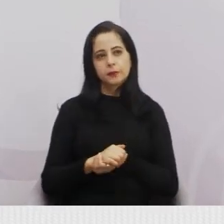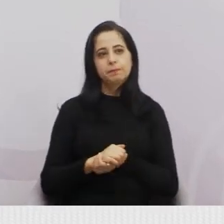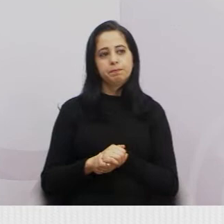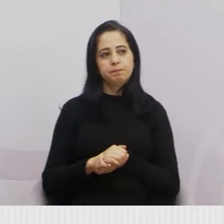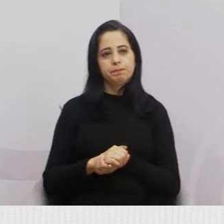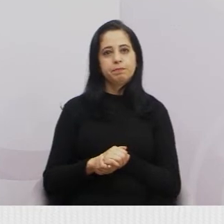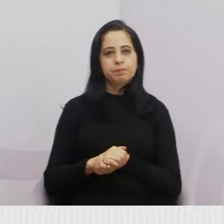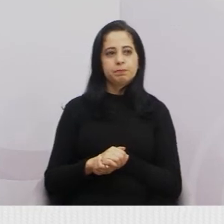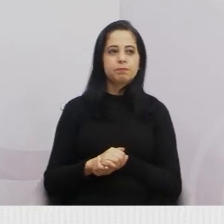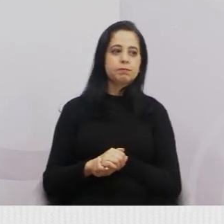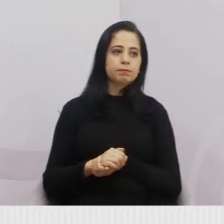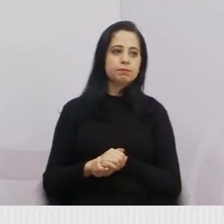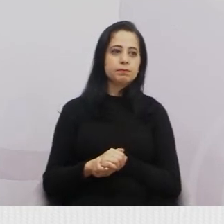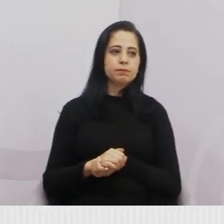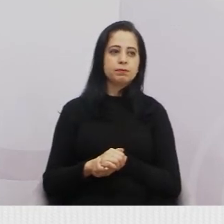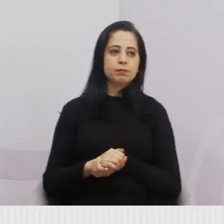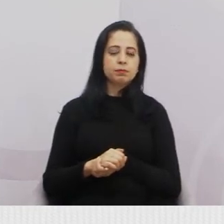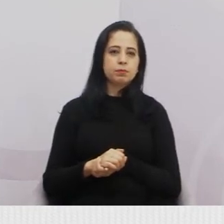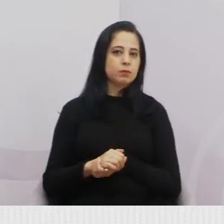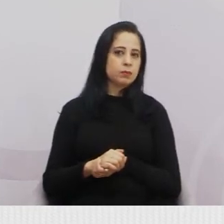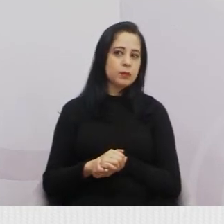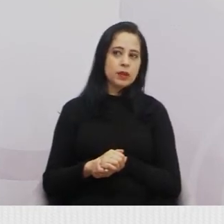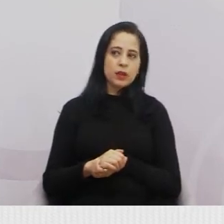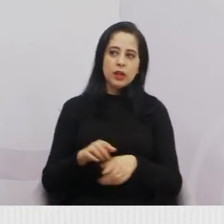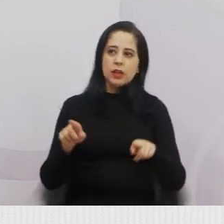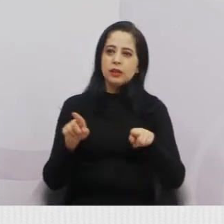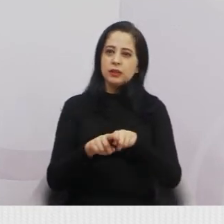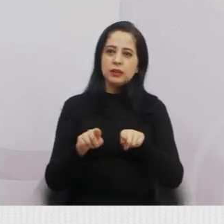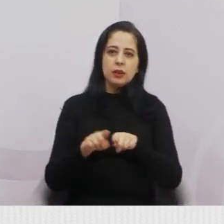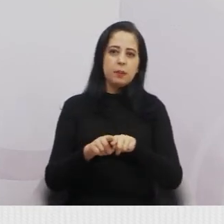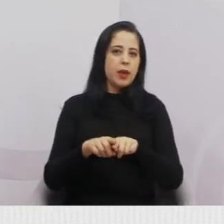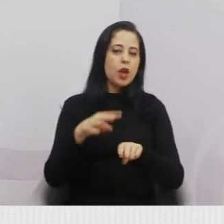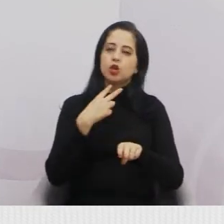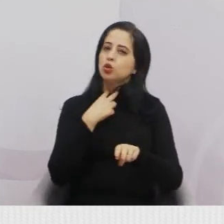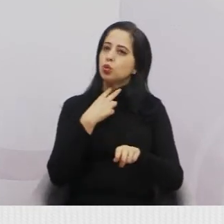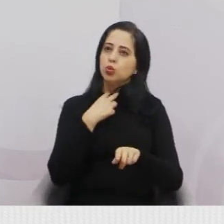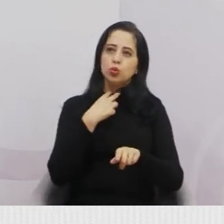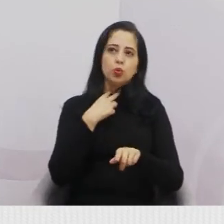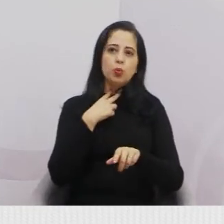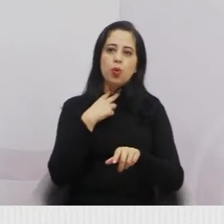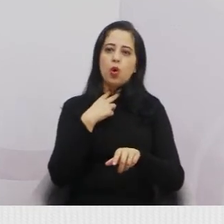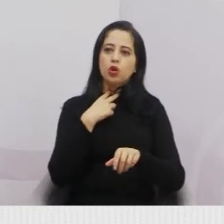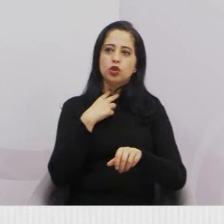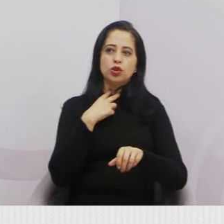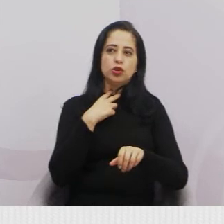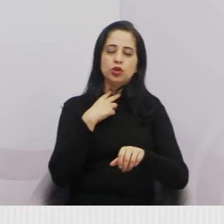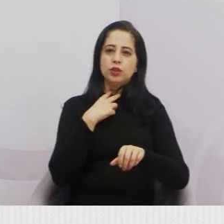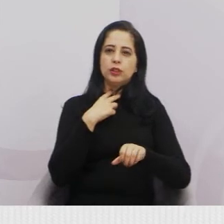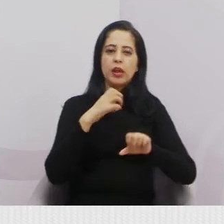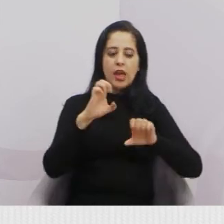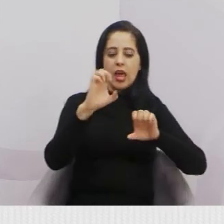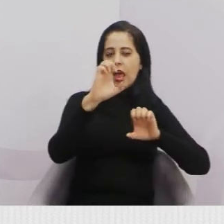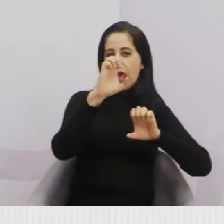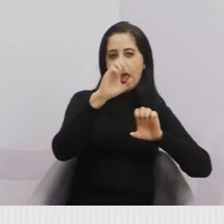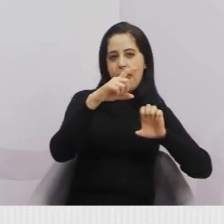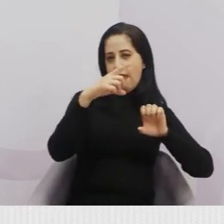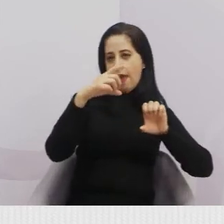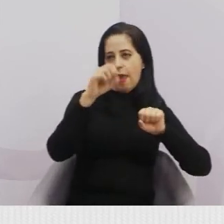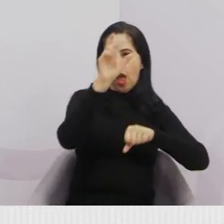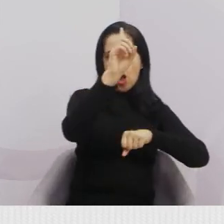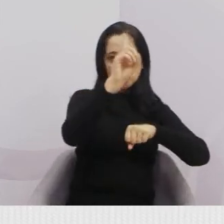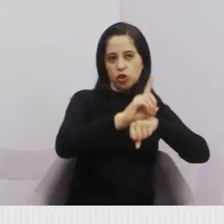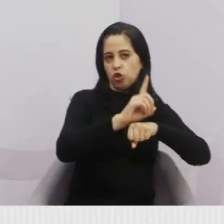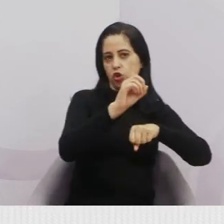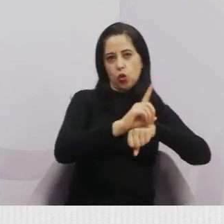constando como empresário ou sócio de uma empresa ou administrador de uma empresa